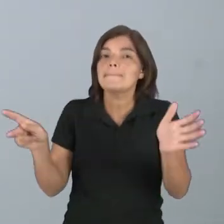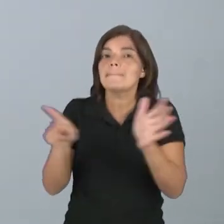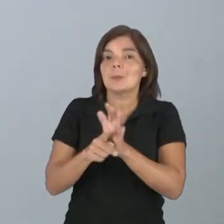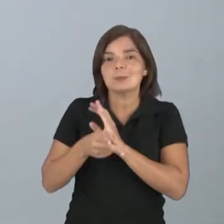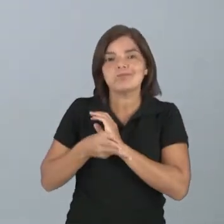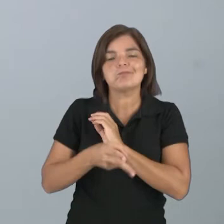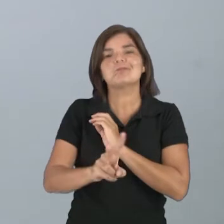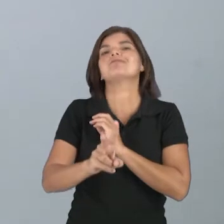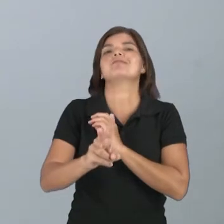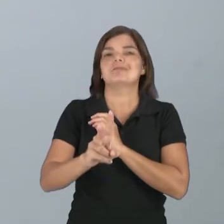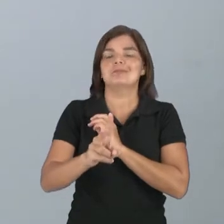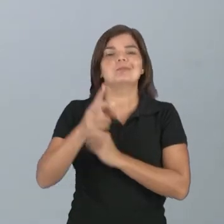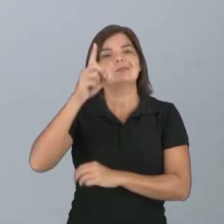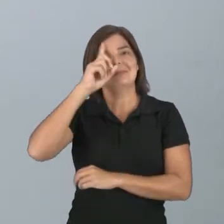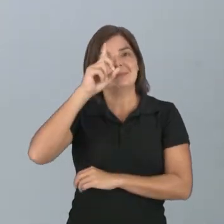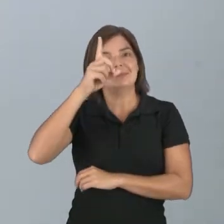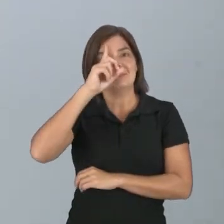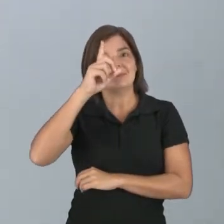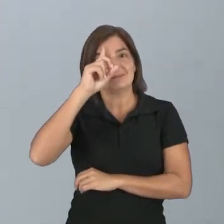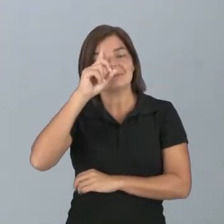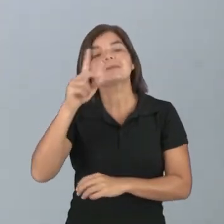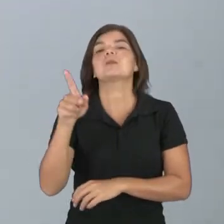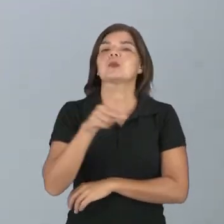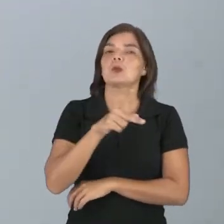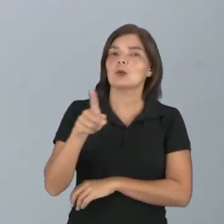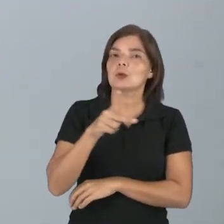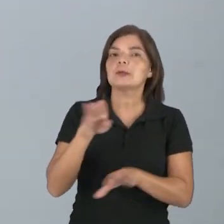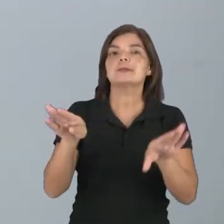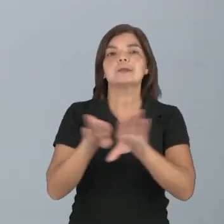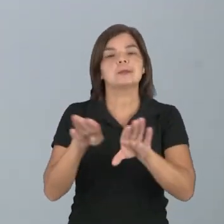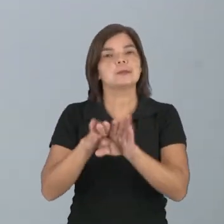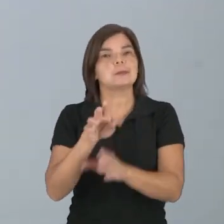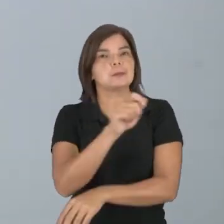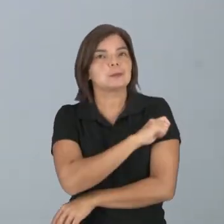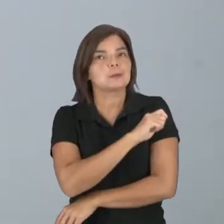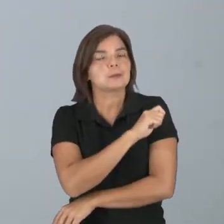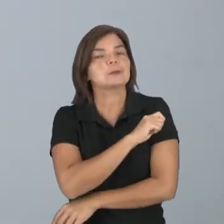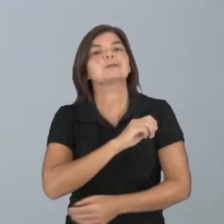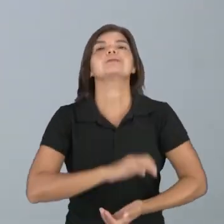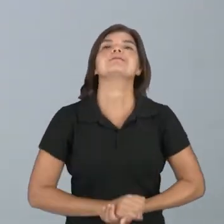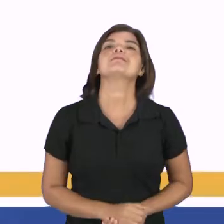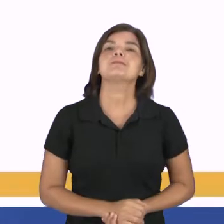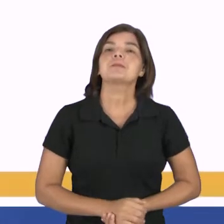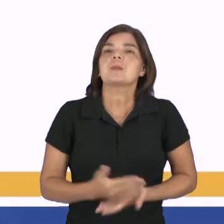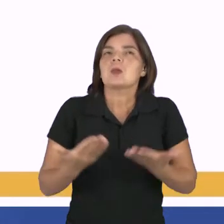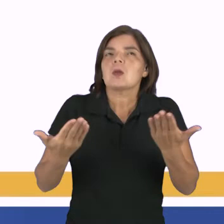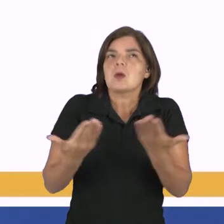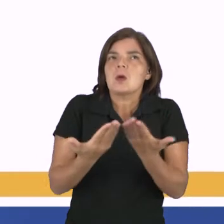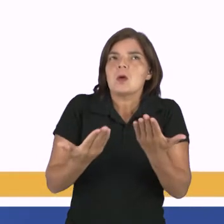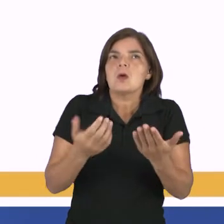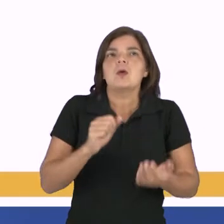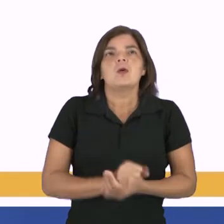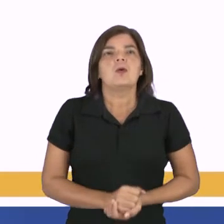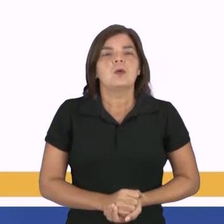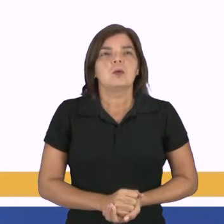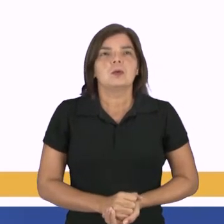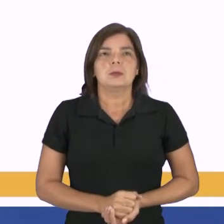estão fazendo parte do cotidiano dos professores e dos alunos. Agora, queria agora